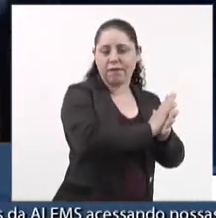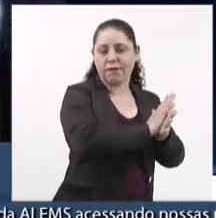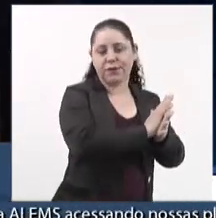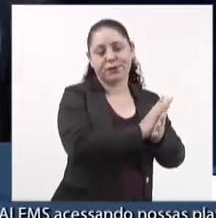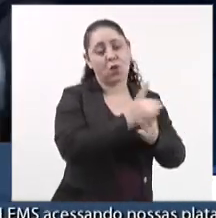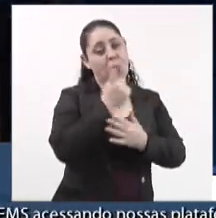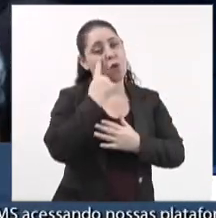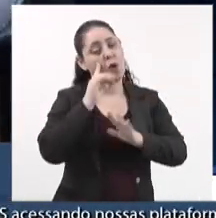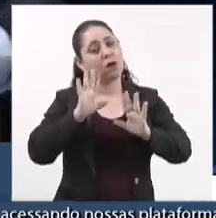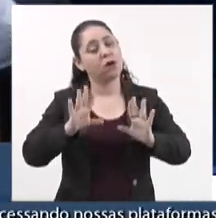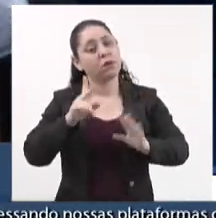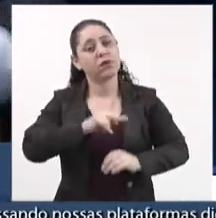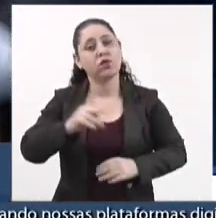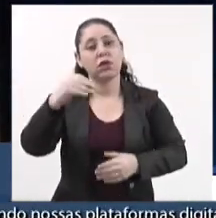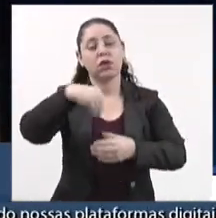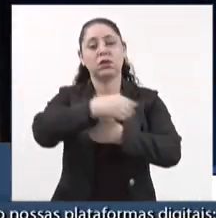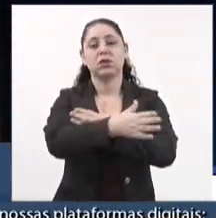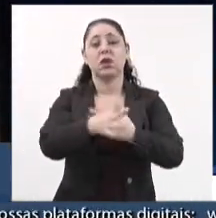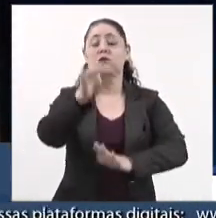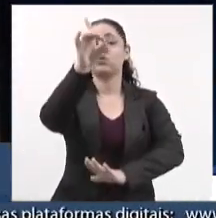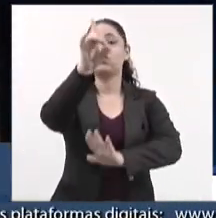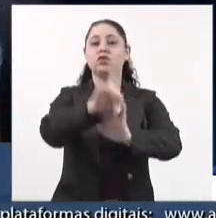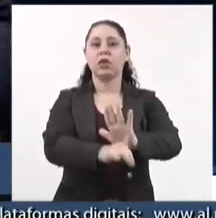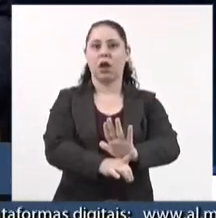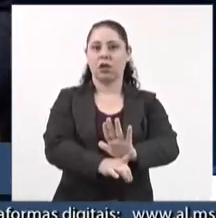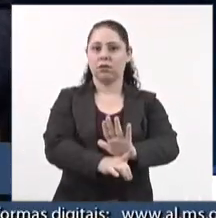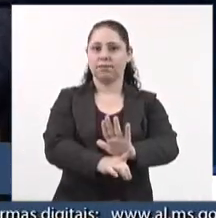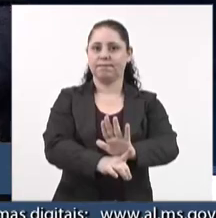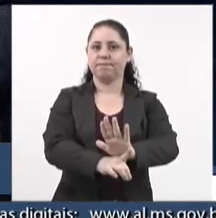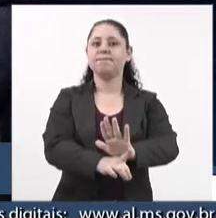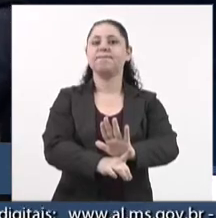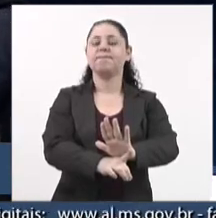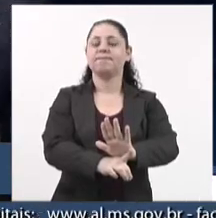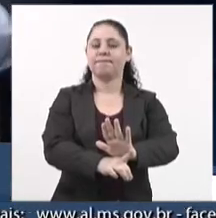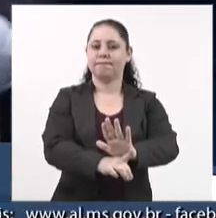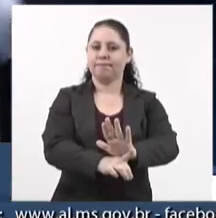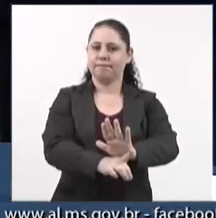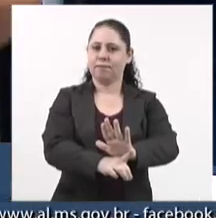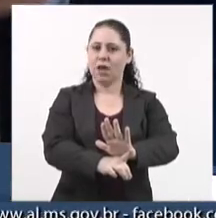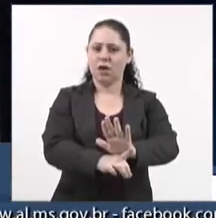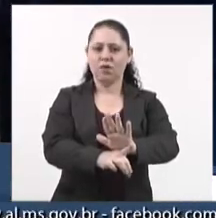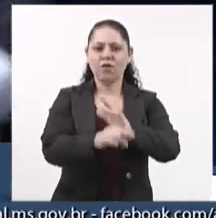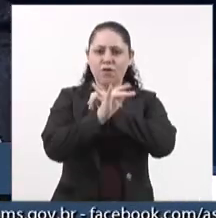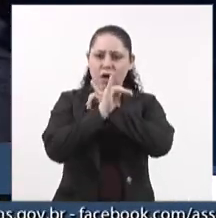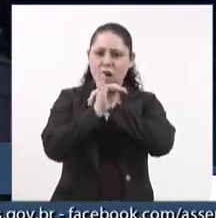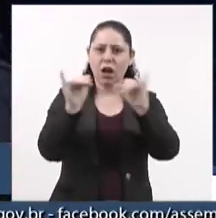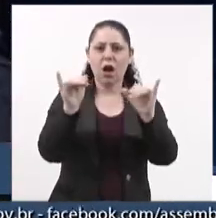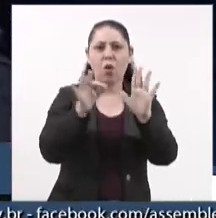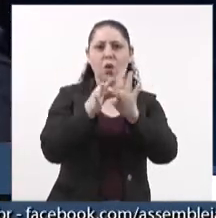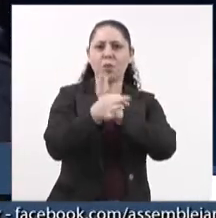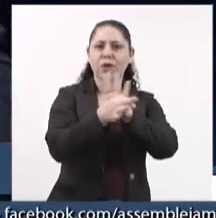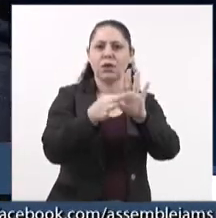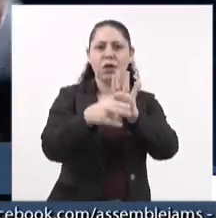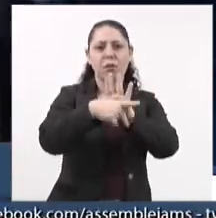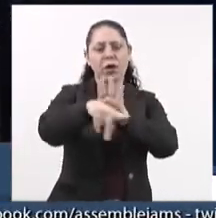Ora, o professor em sala de aula, ele tem o direito de manifestar a sua opinião.